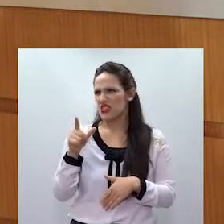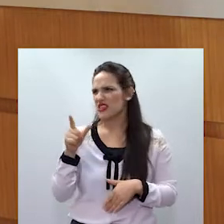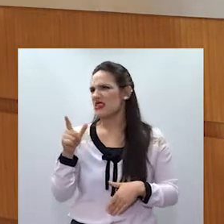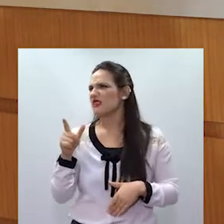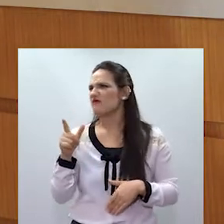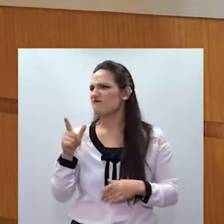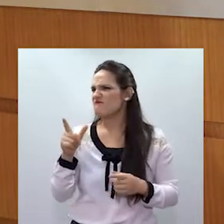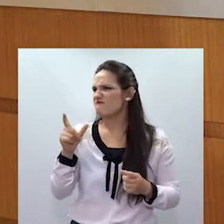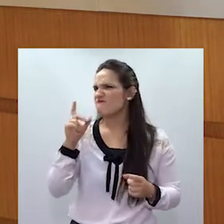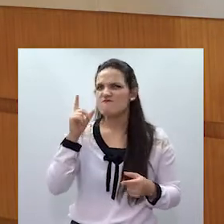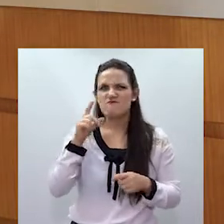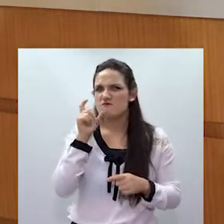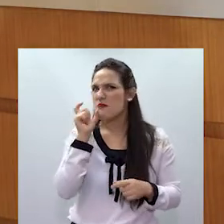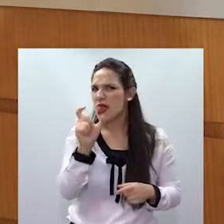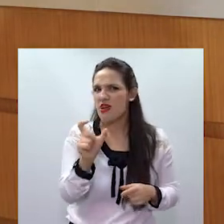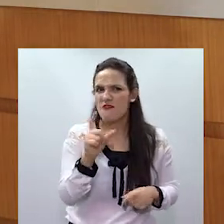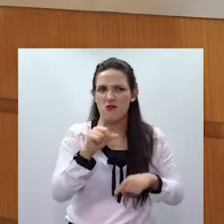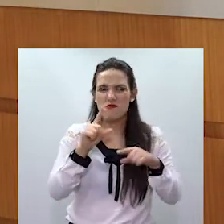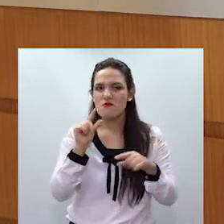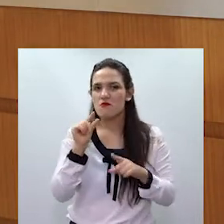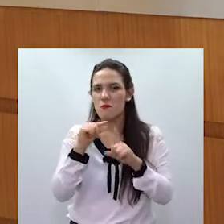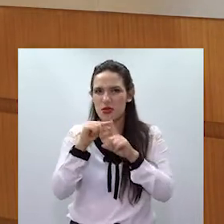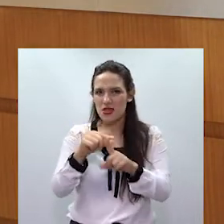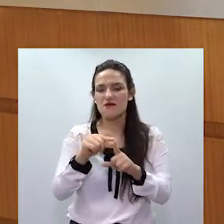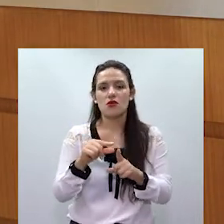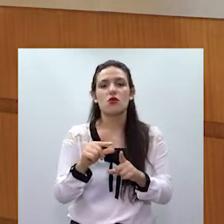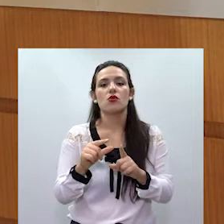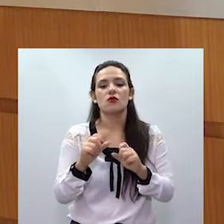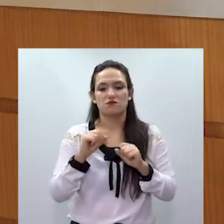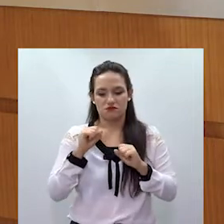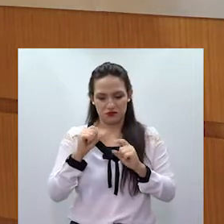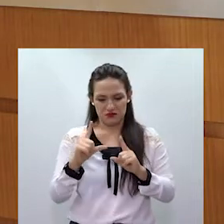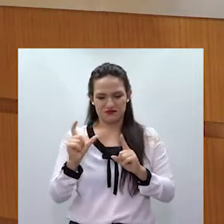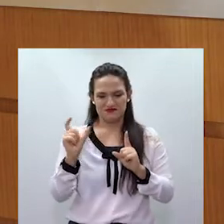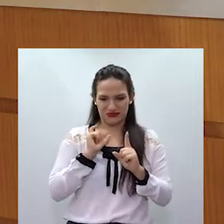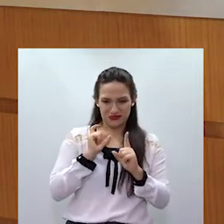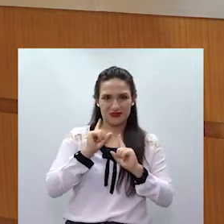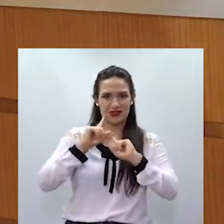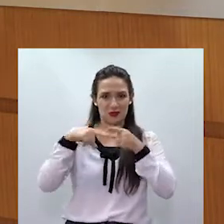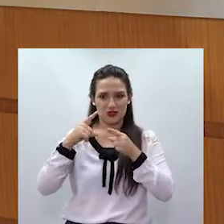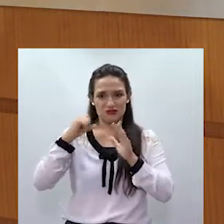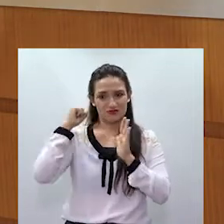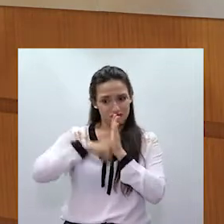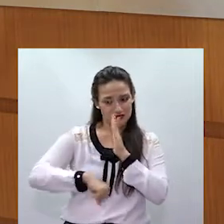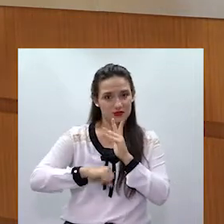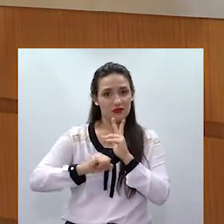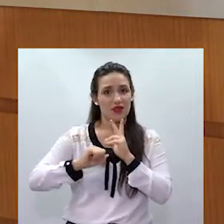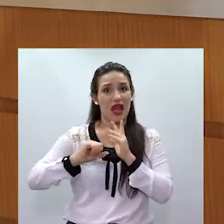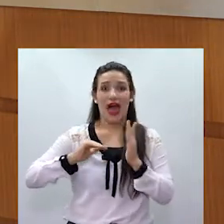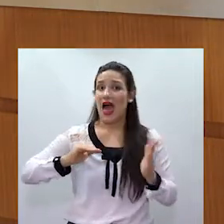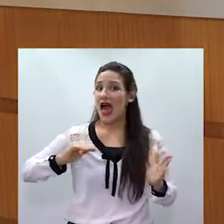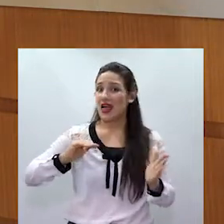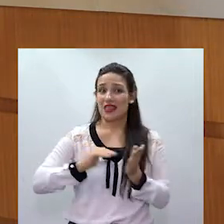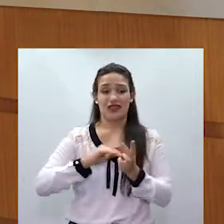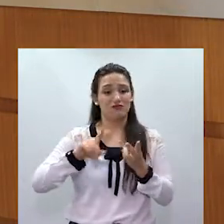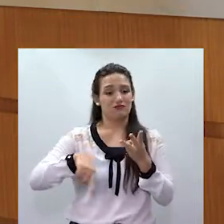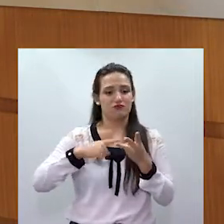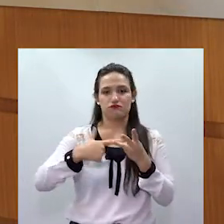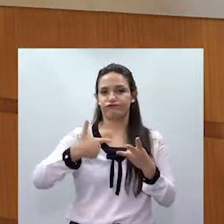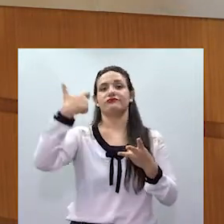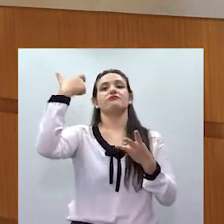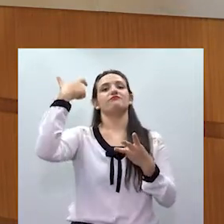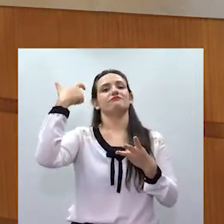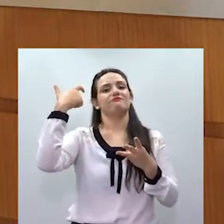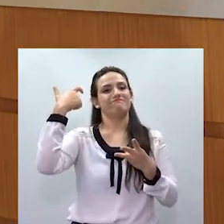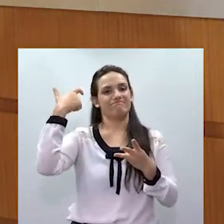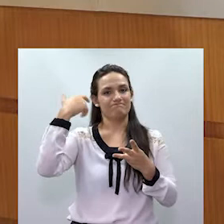né? xingamento. Depois vem para uma ameaça, uma lesão, até culminar com o feminicídio, que é a morte